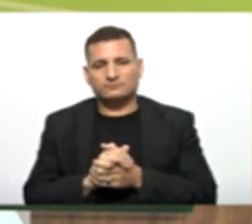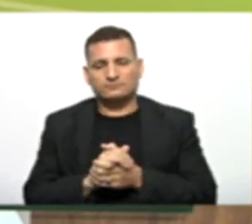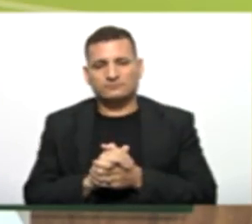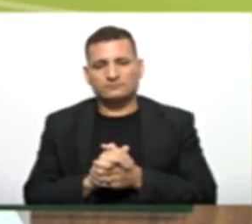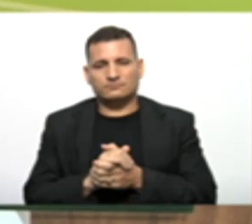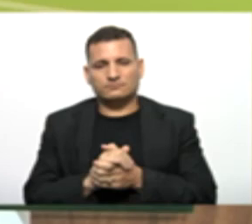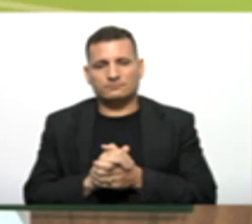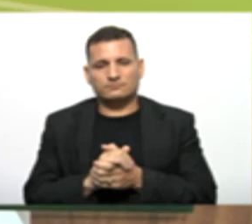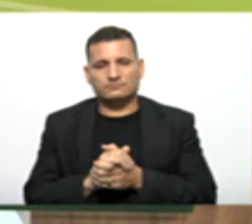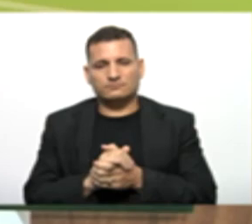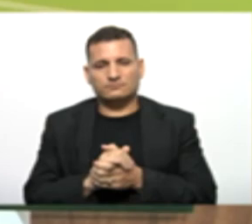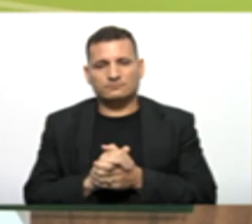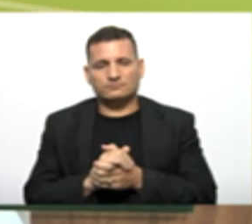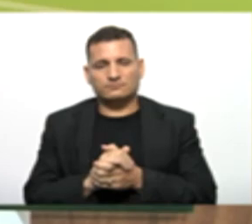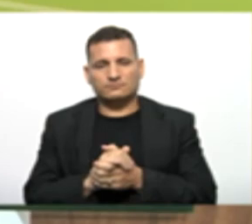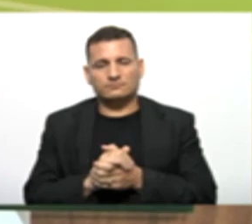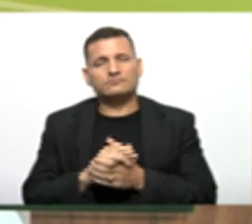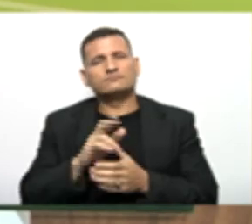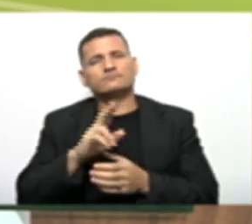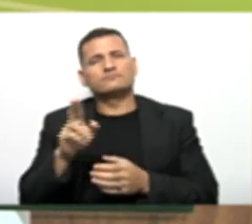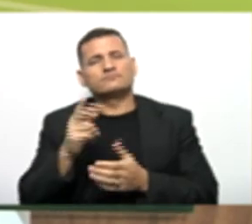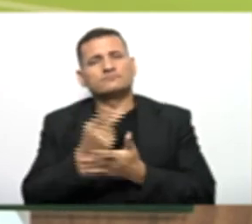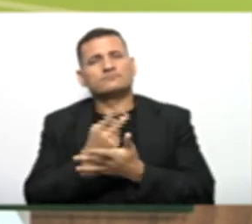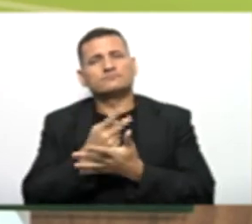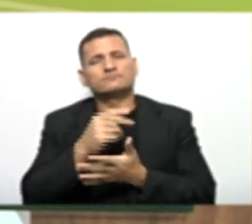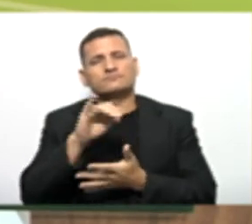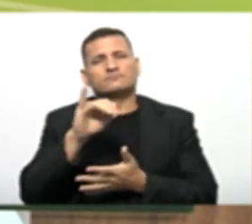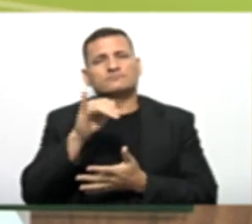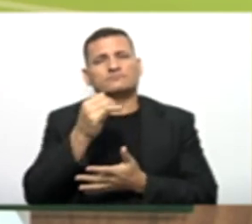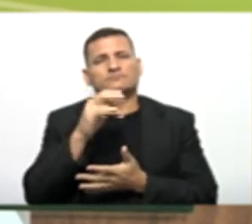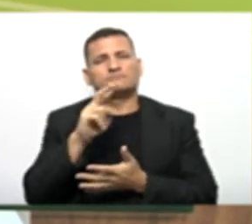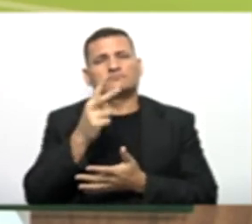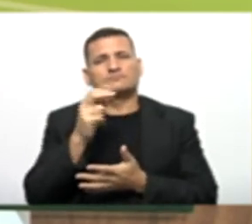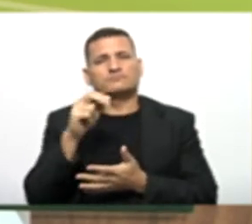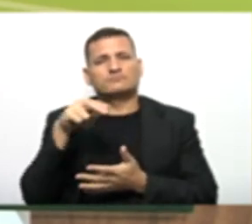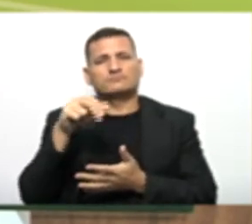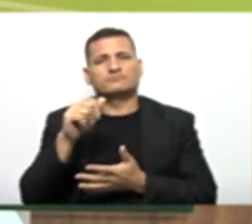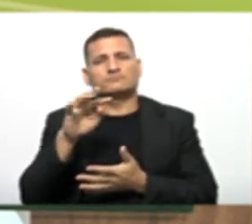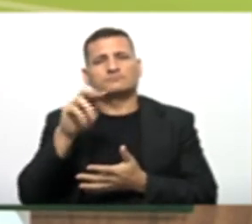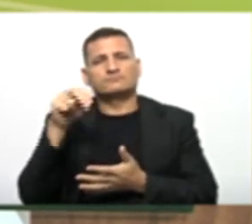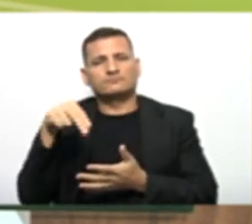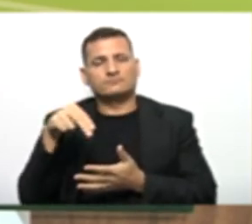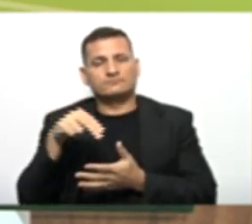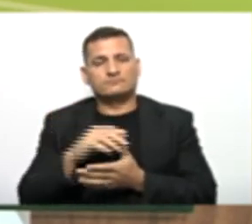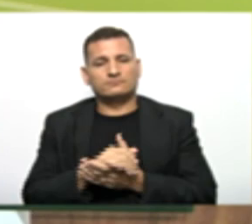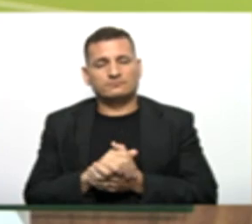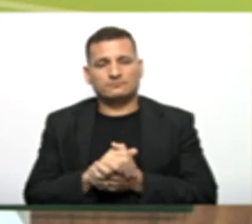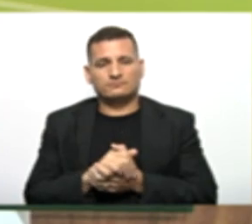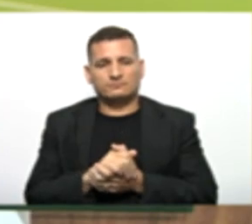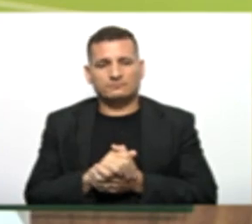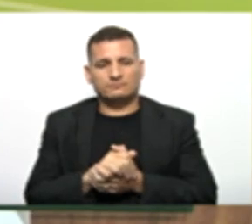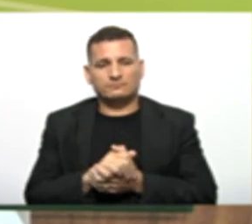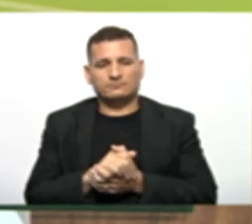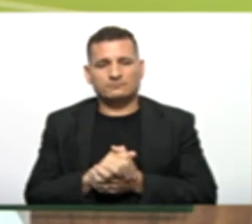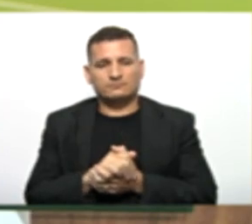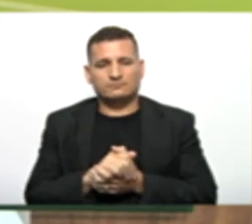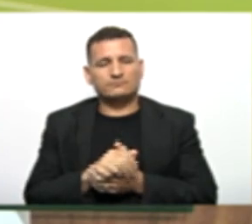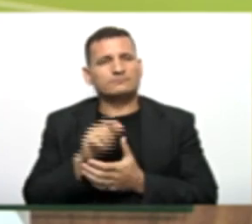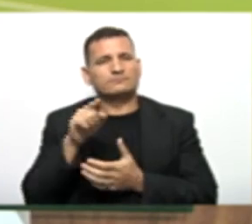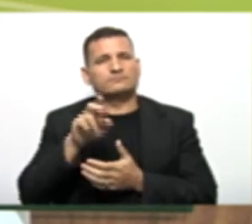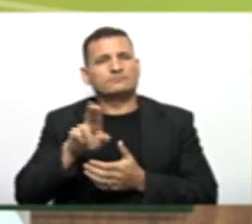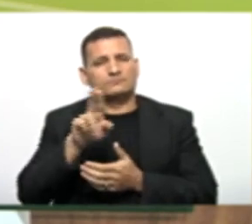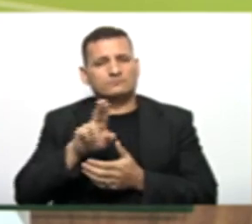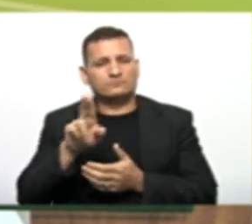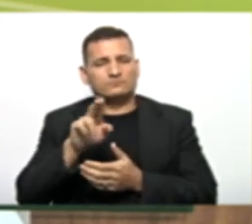Estou falando O nome errado Do aluno Foi o Jonathan De destacar Que ele usou Uma ferramenta